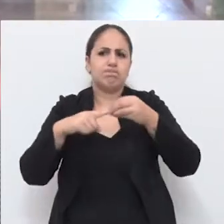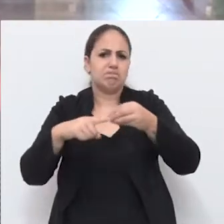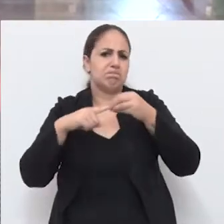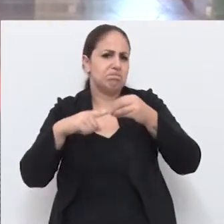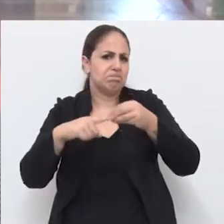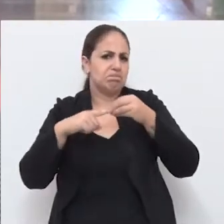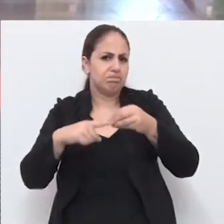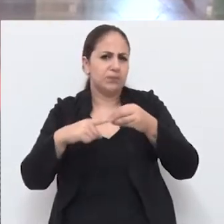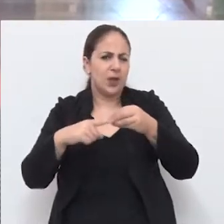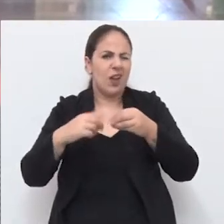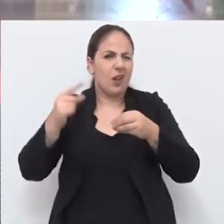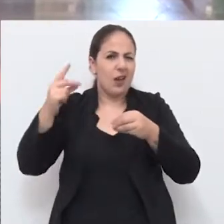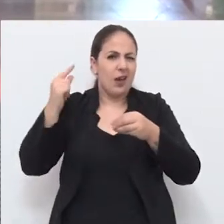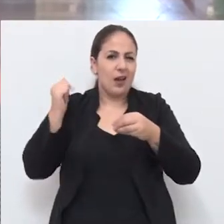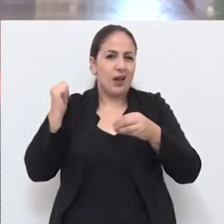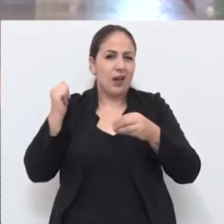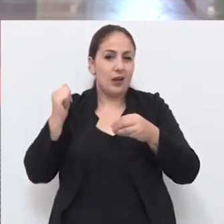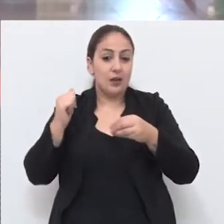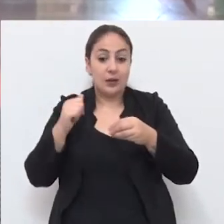aquelas obras que